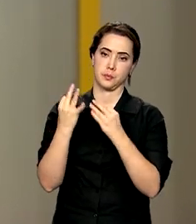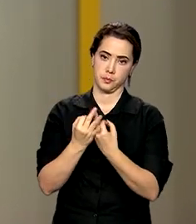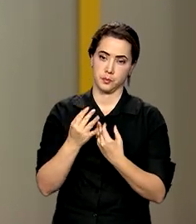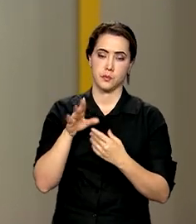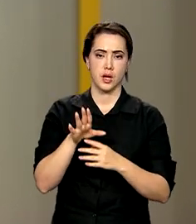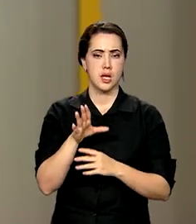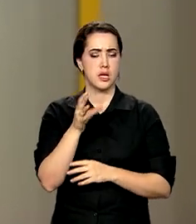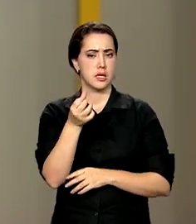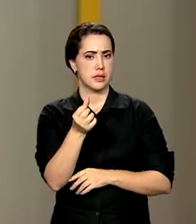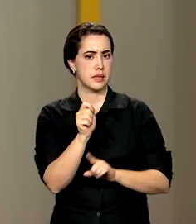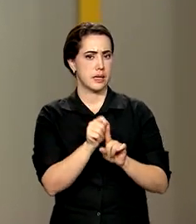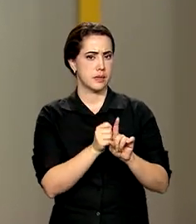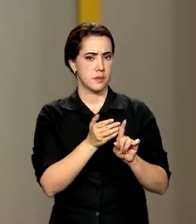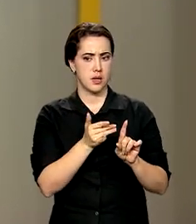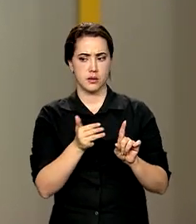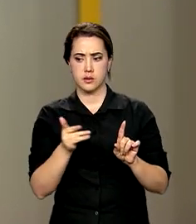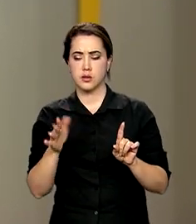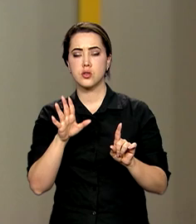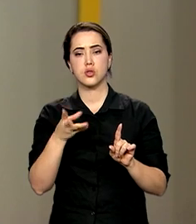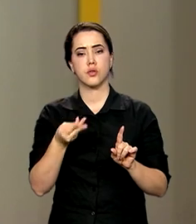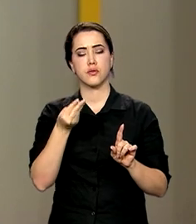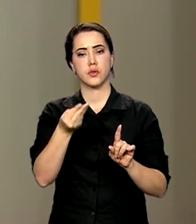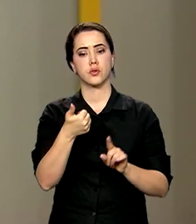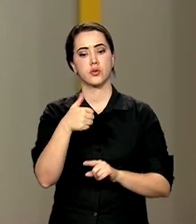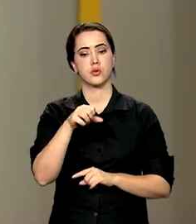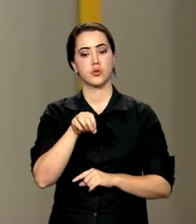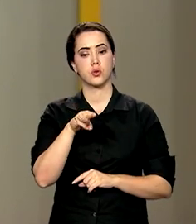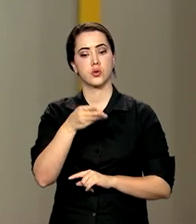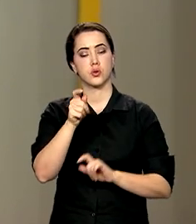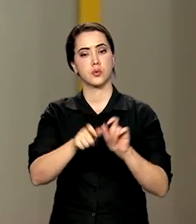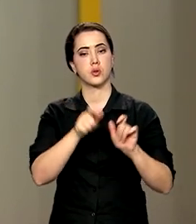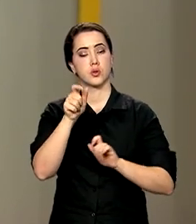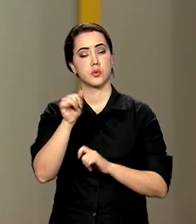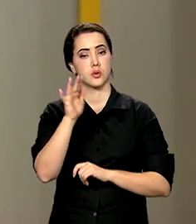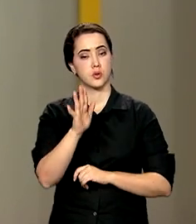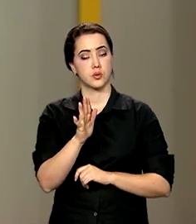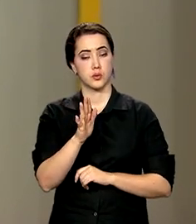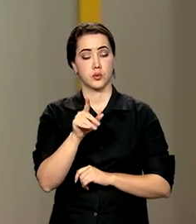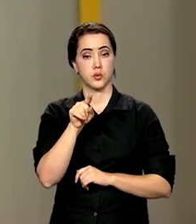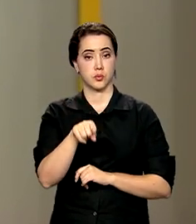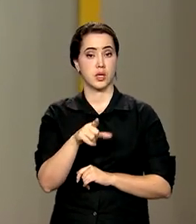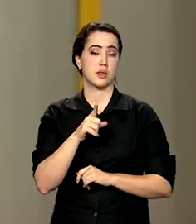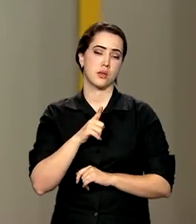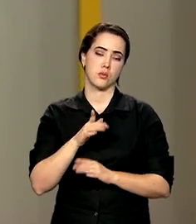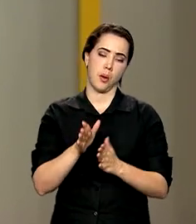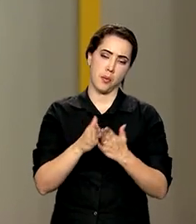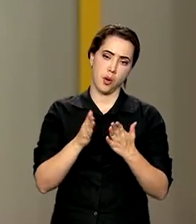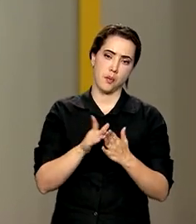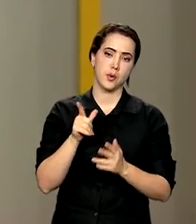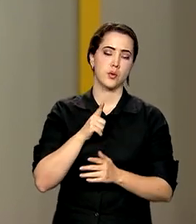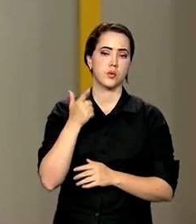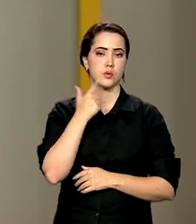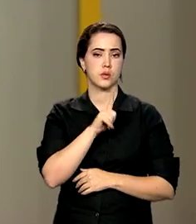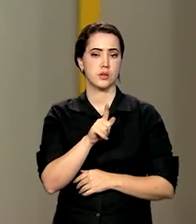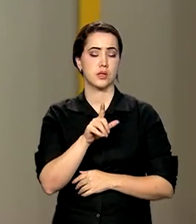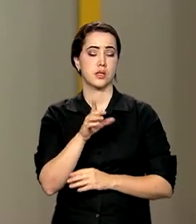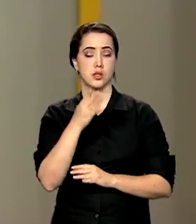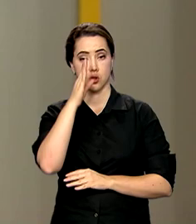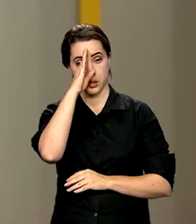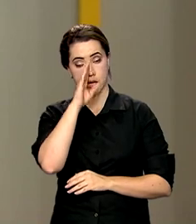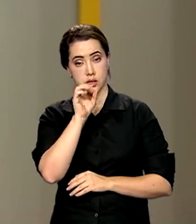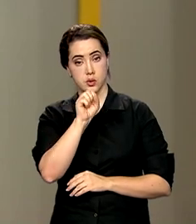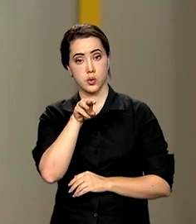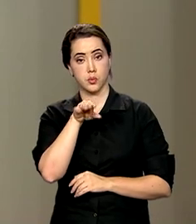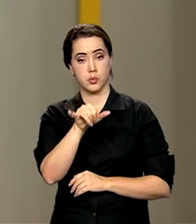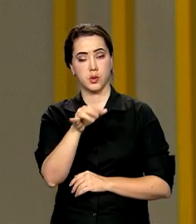meses, o programa já garantiu que 18 milhões de brasileiros de baixa renda adquirissem de graça 8 bilhões de